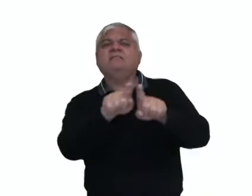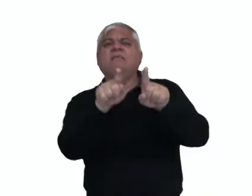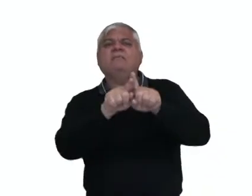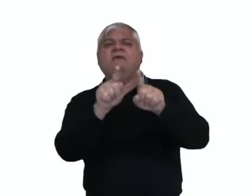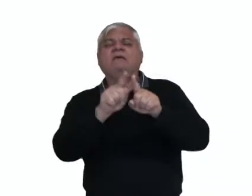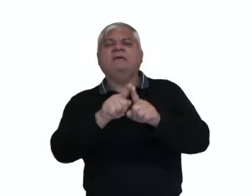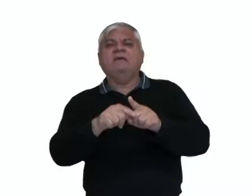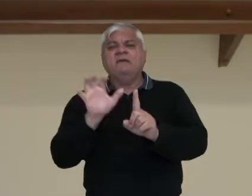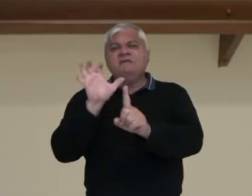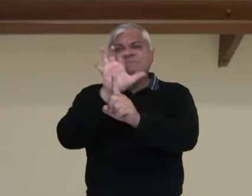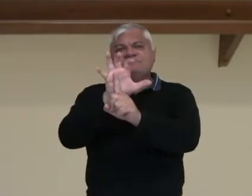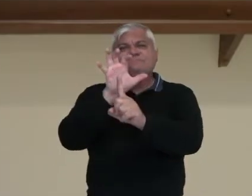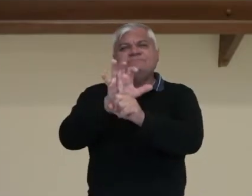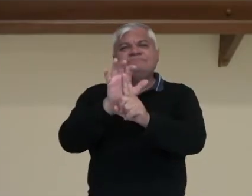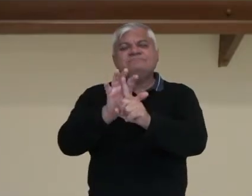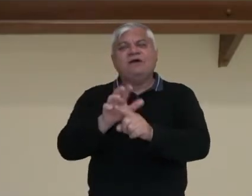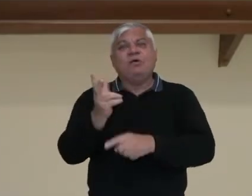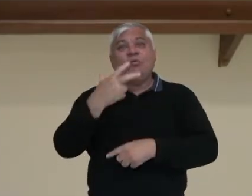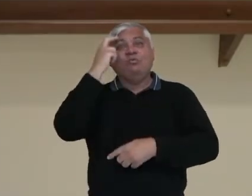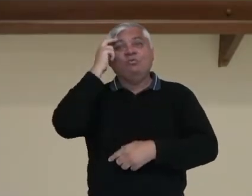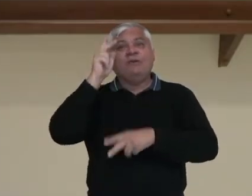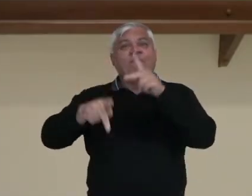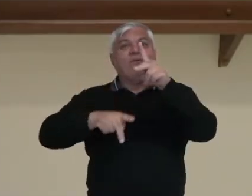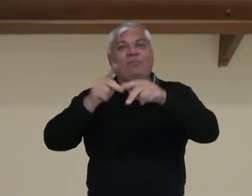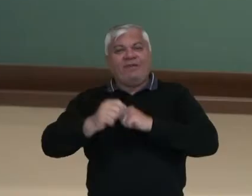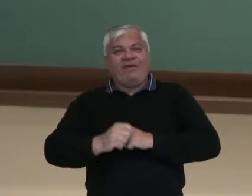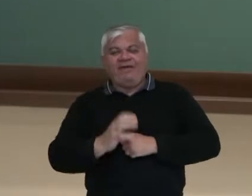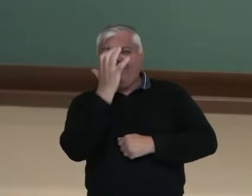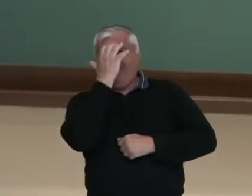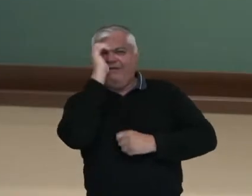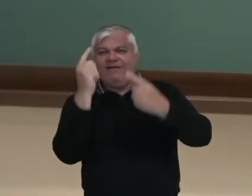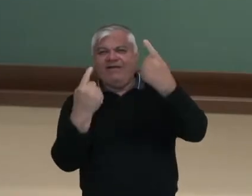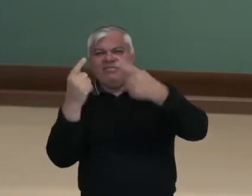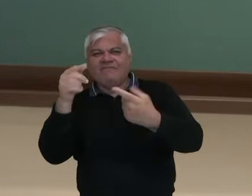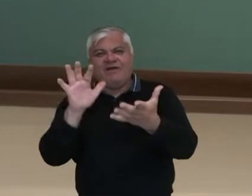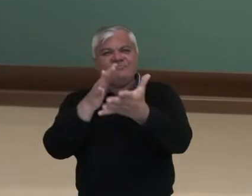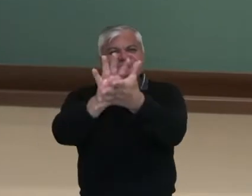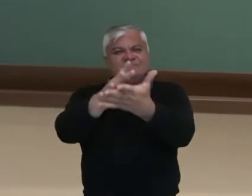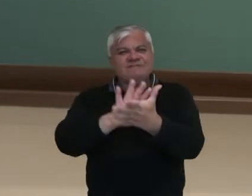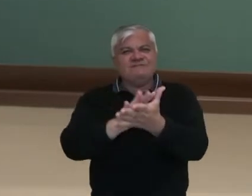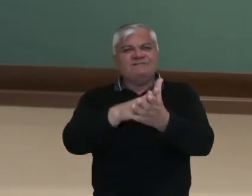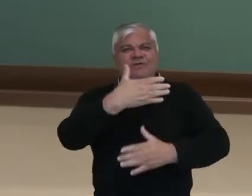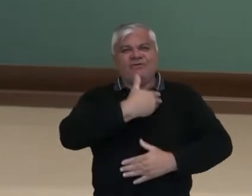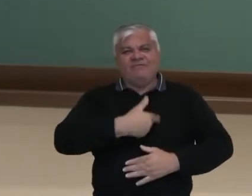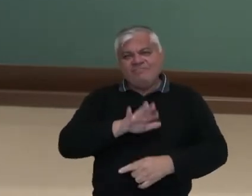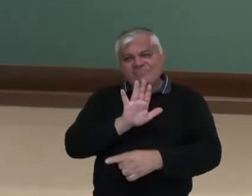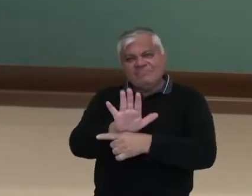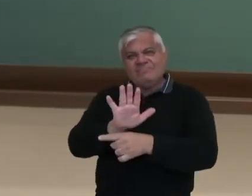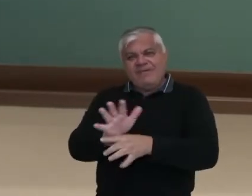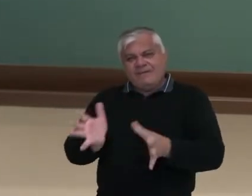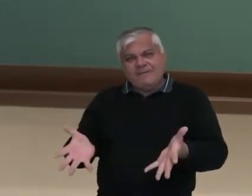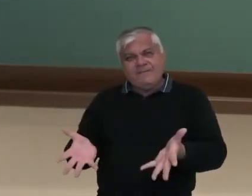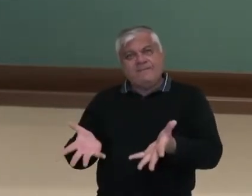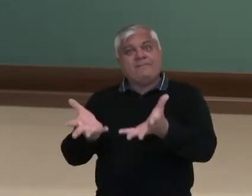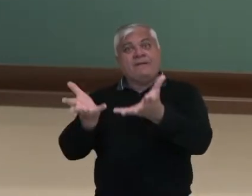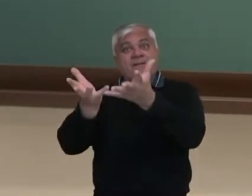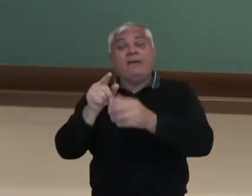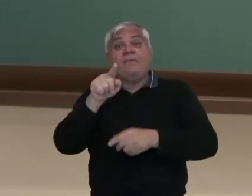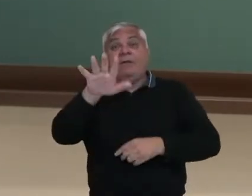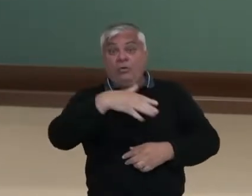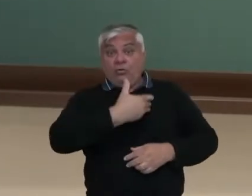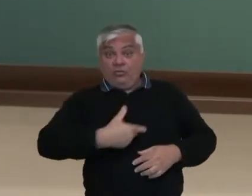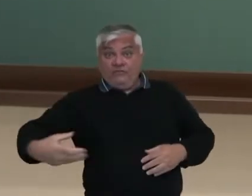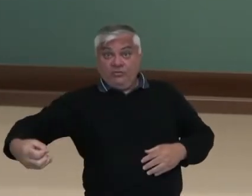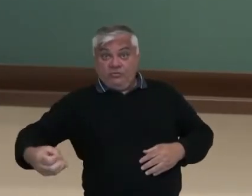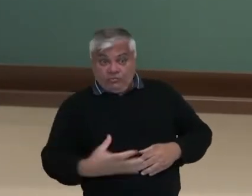como o carnaval e o samba. O Estado Novo, ele vai ser uma política ditatorial que vai ser